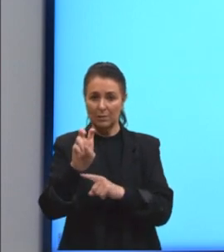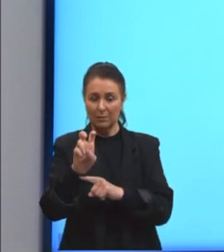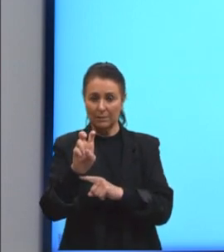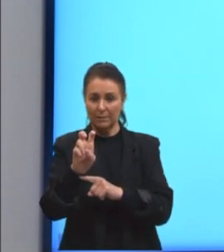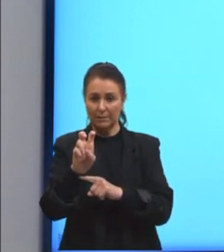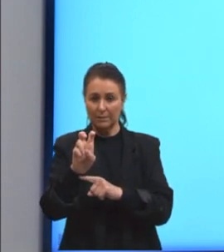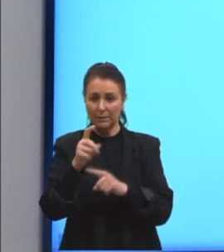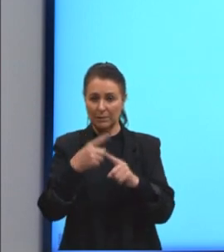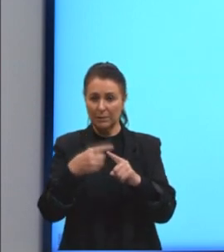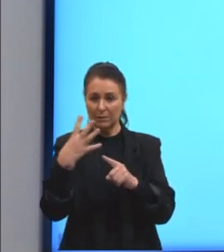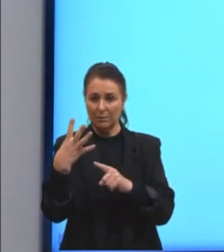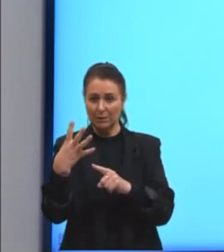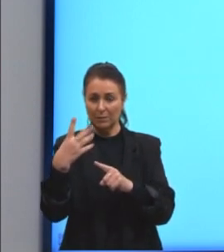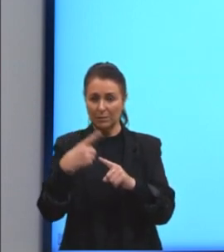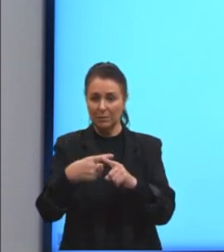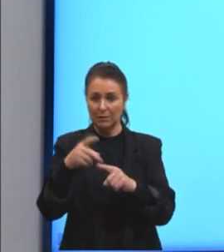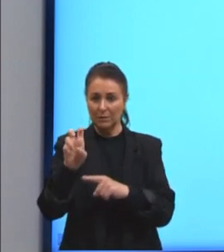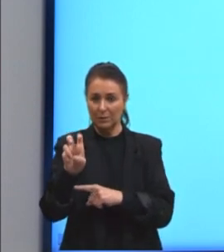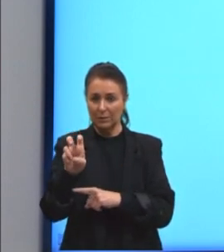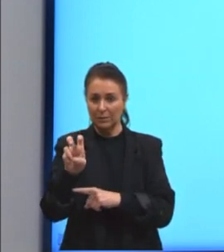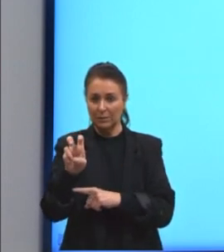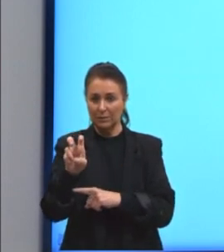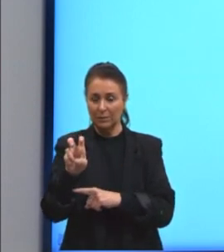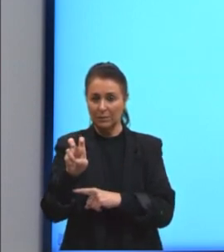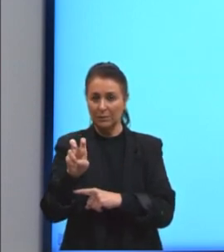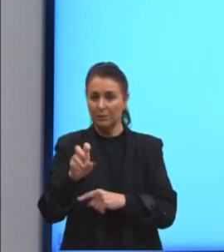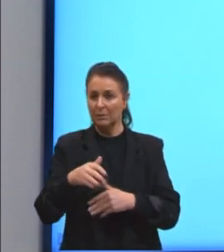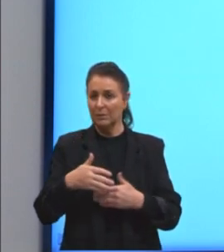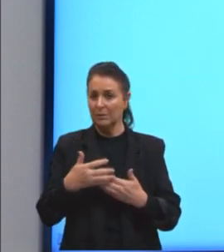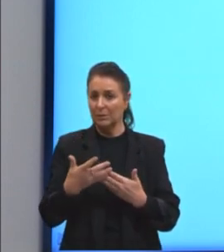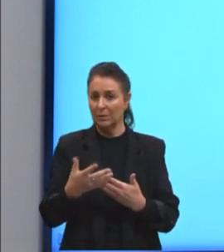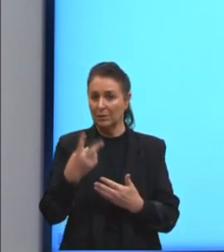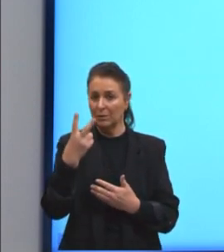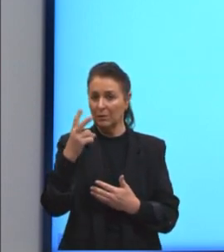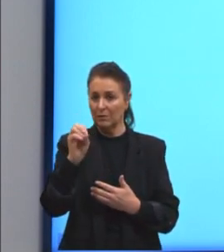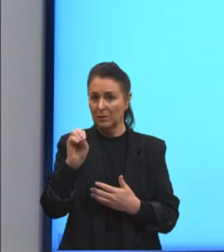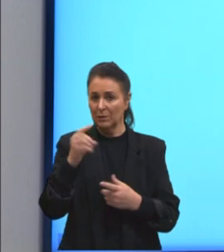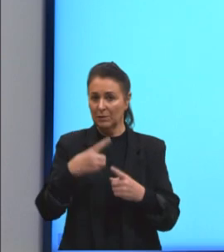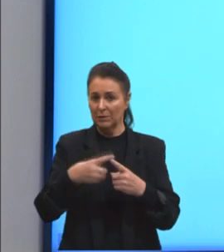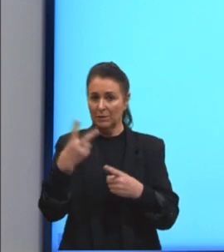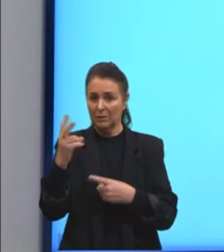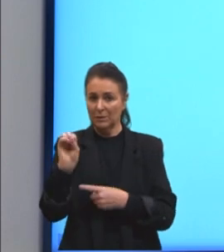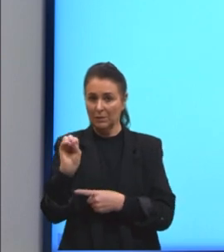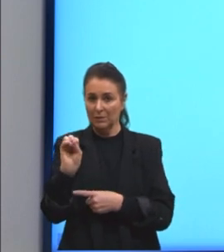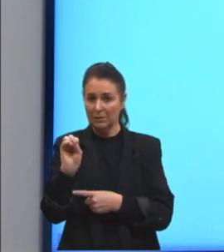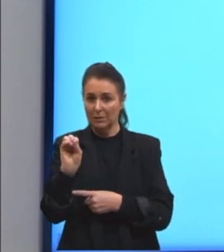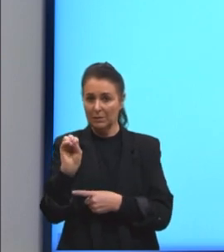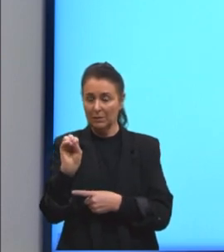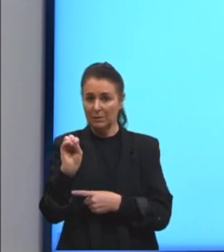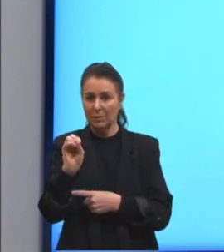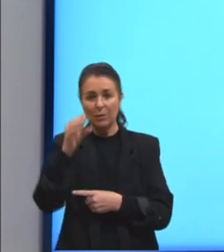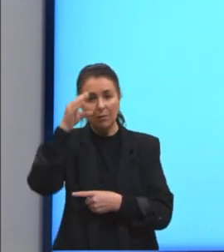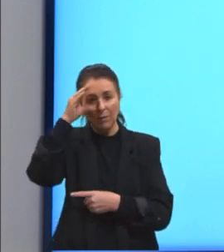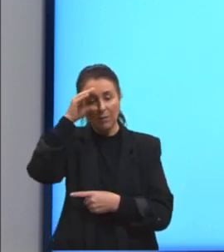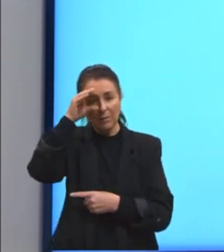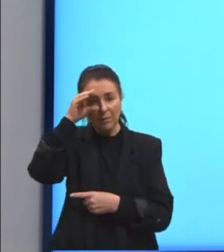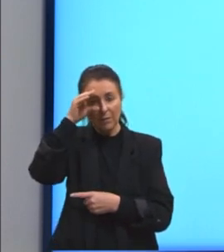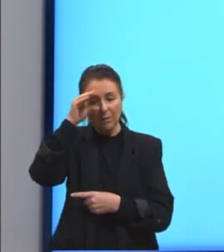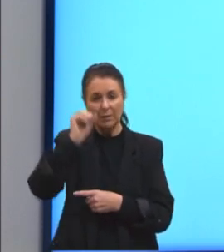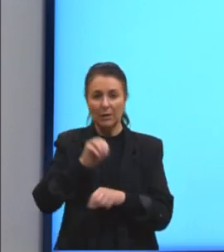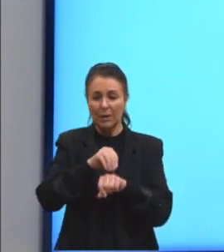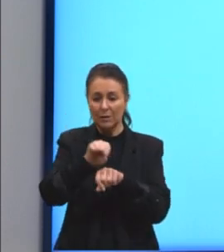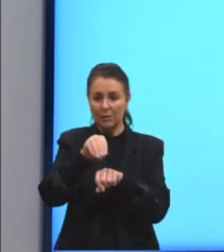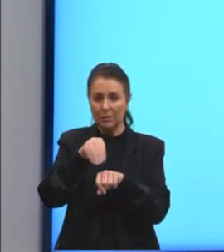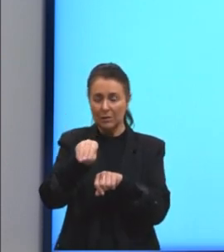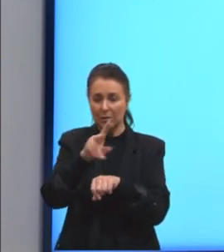vezes 4, vezes 5. Portanto, 20 vezes 20. O que eu quero que vocês observem, tá? Isso